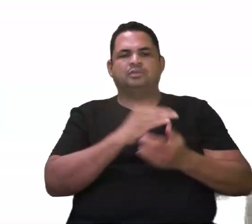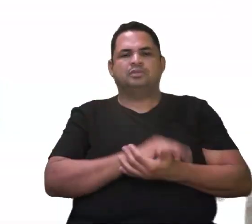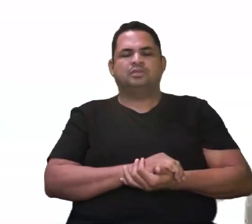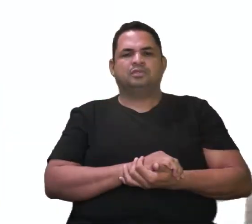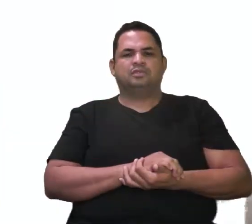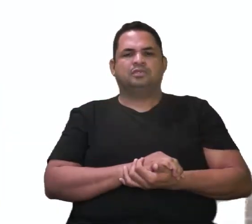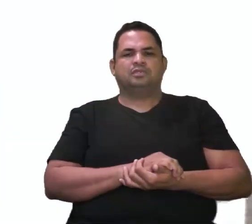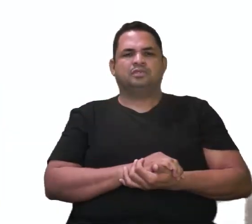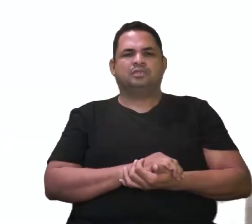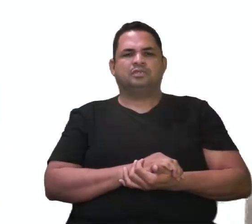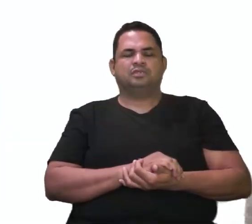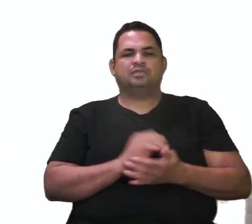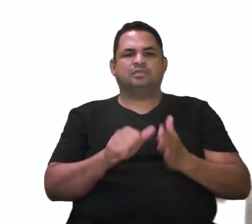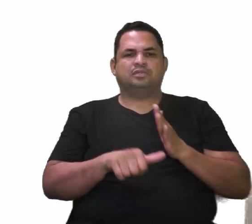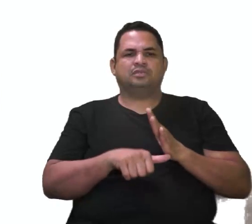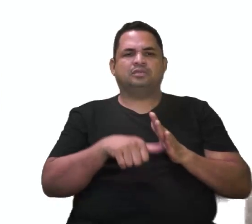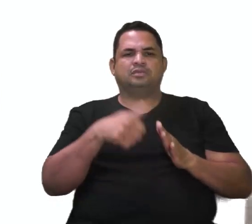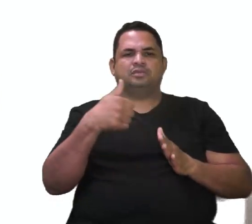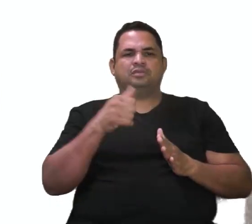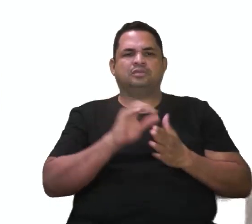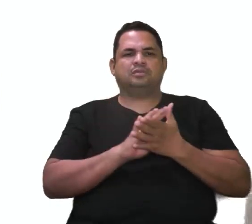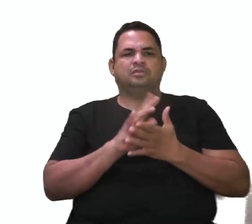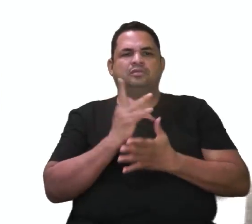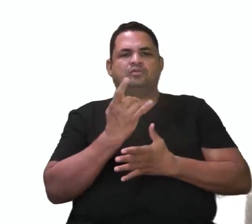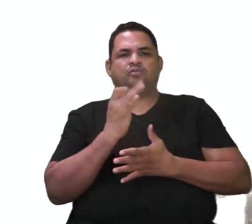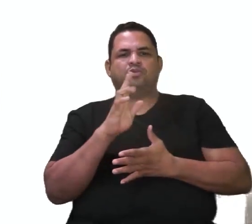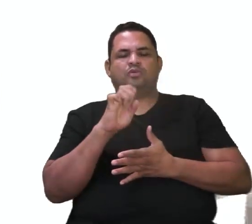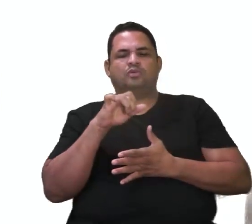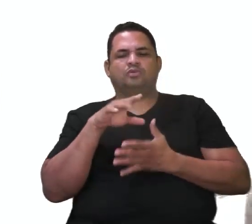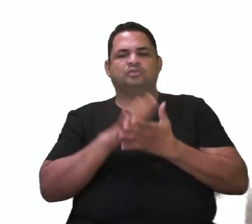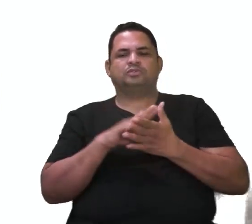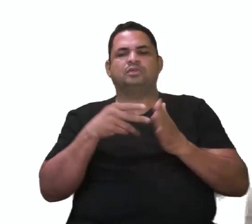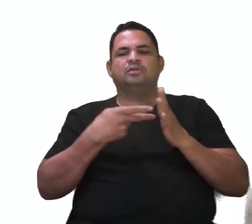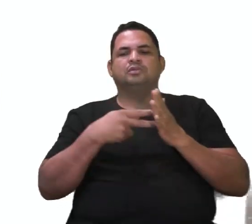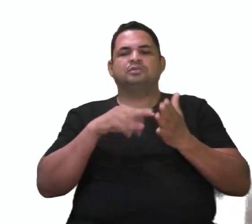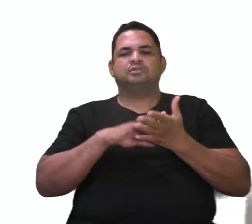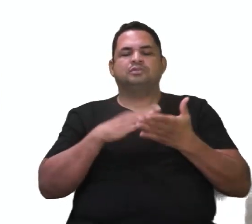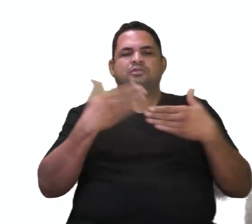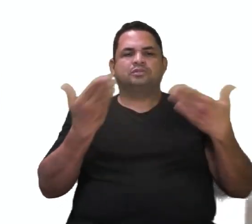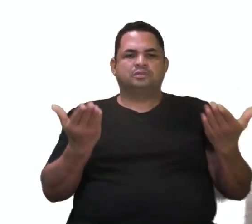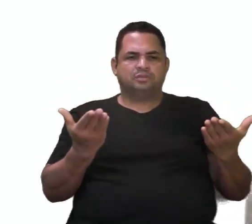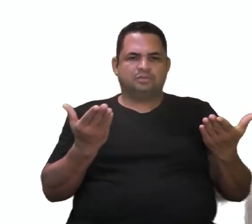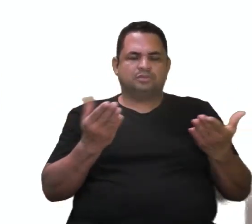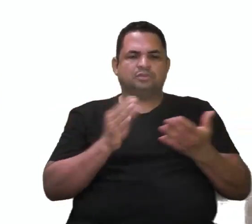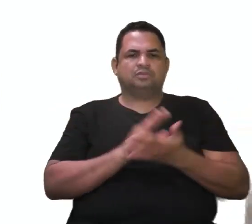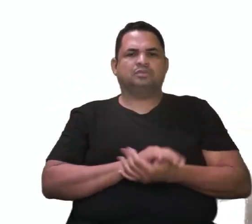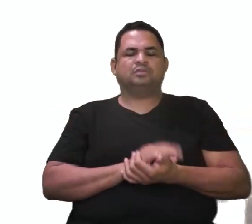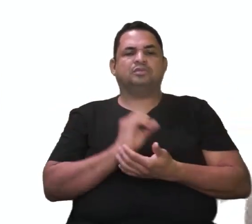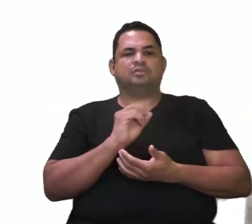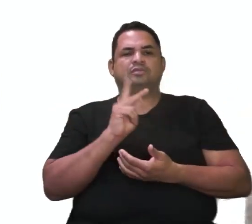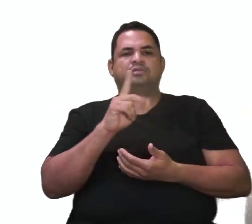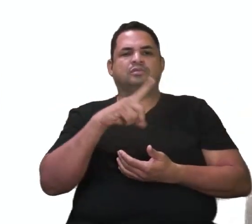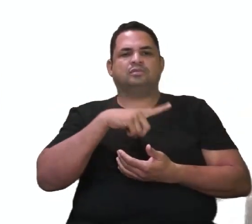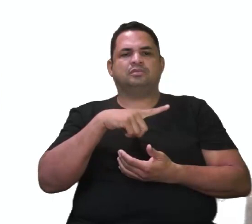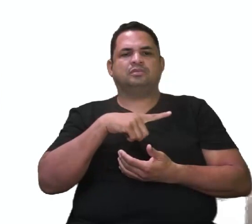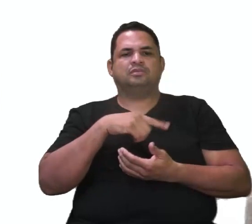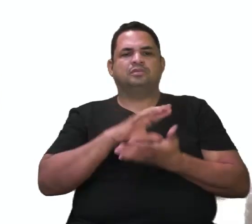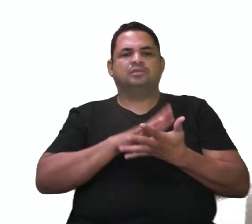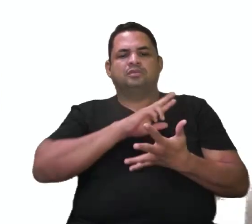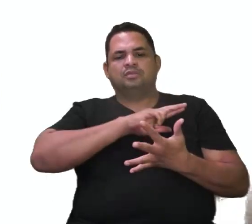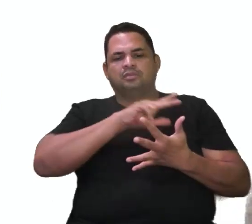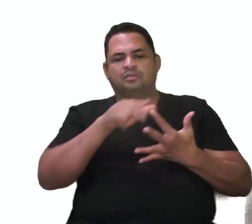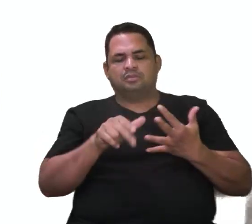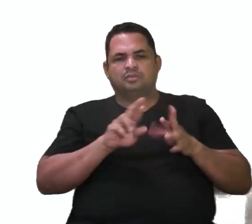Choca, choca. Aí. Primeiramente, a falou sobre a homologia. Professor, o que é mesmo a homologia? Ok, você tem espécies